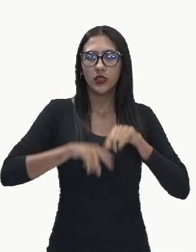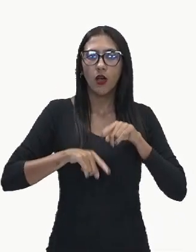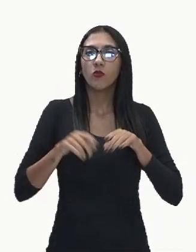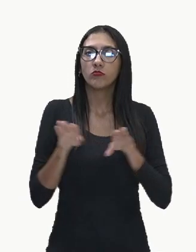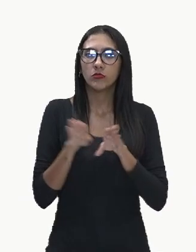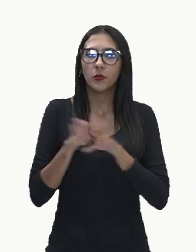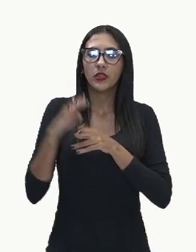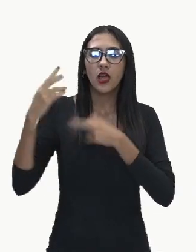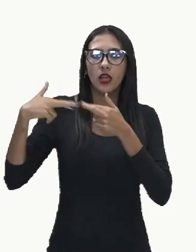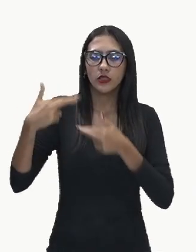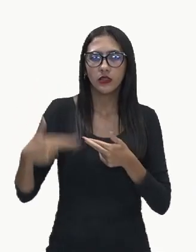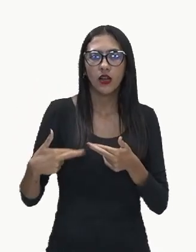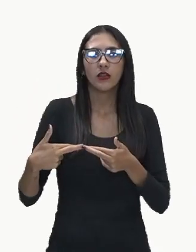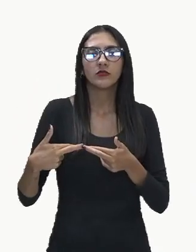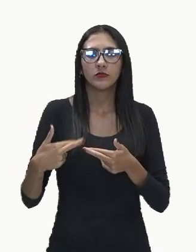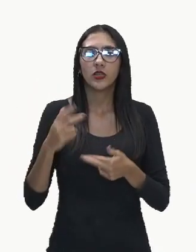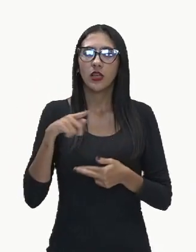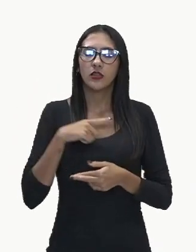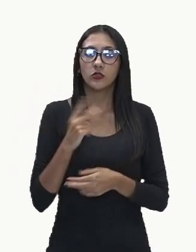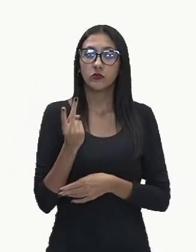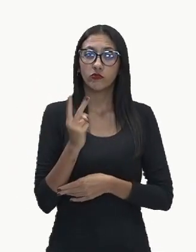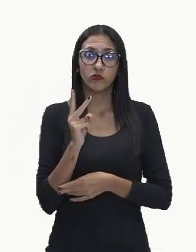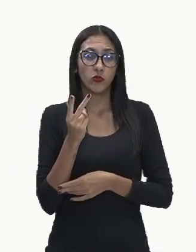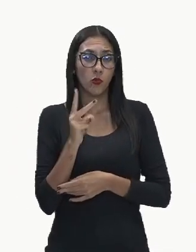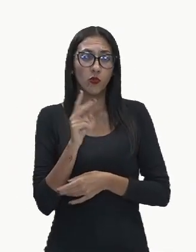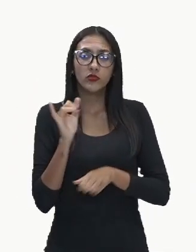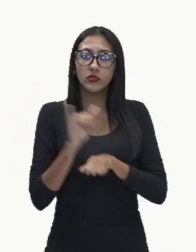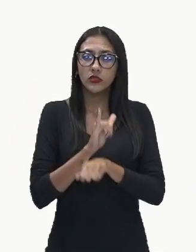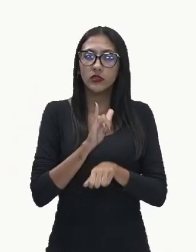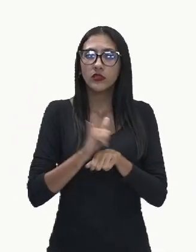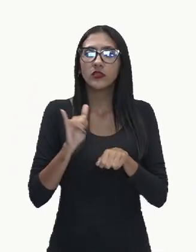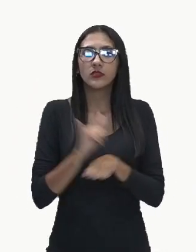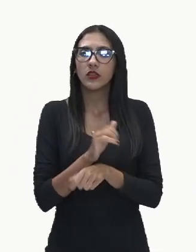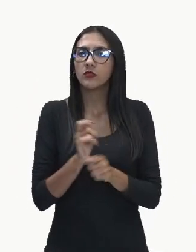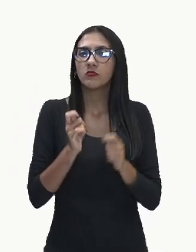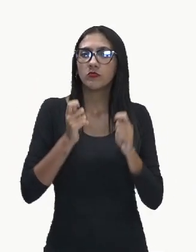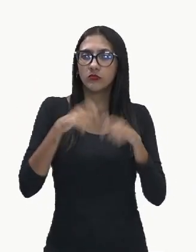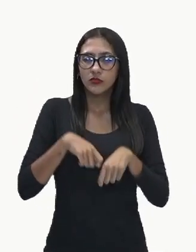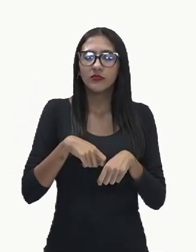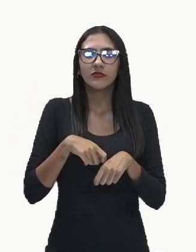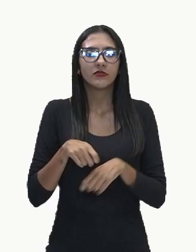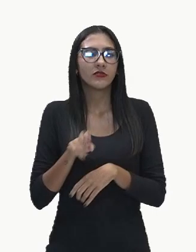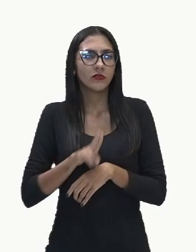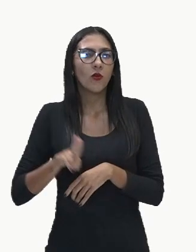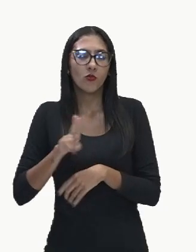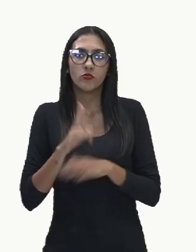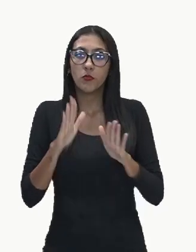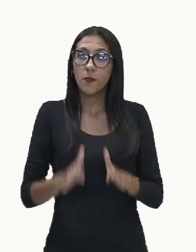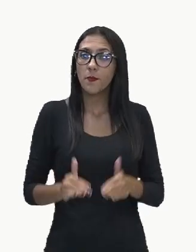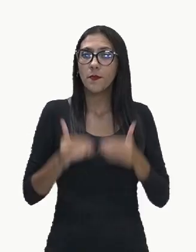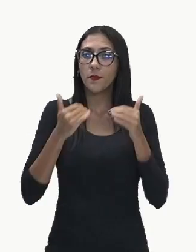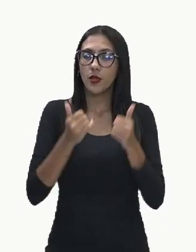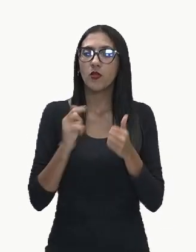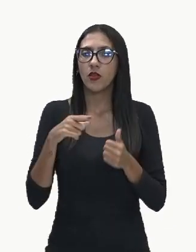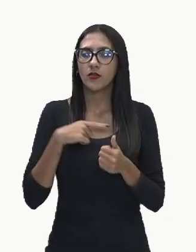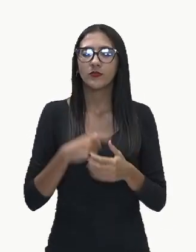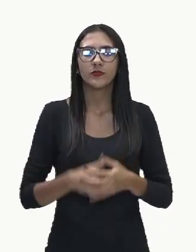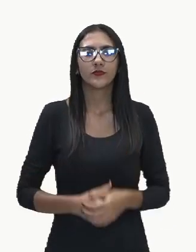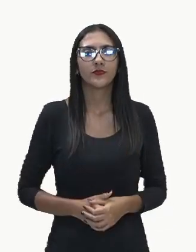reciclagem que são duas das técnicas que são utilizadas para melhorar essa situação.